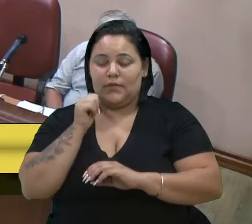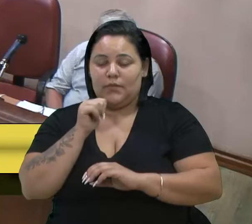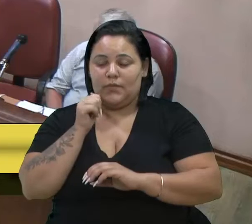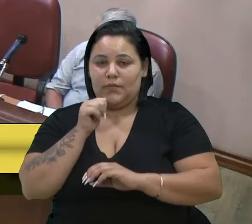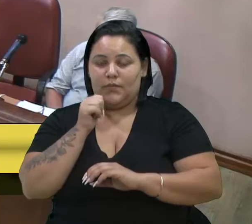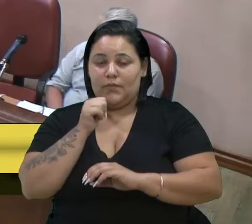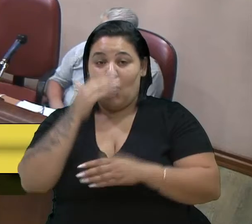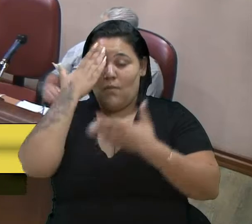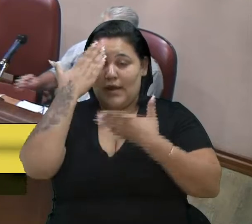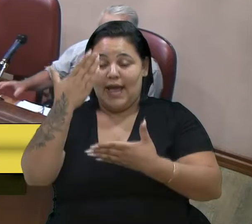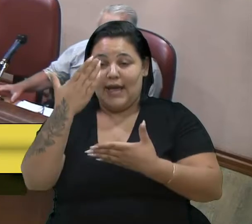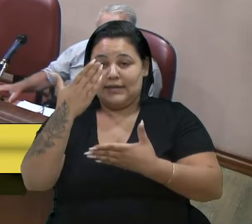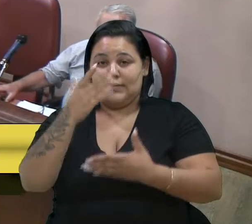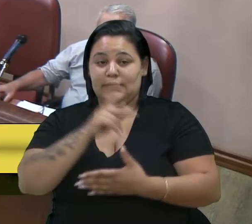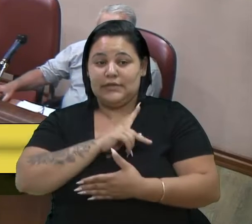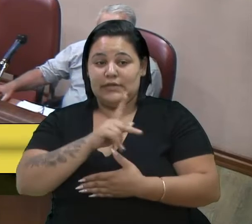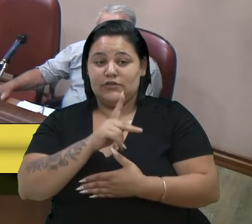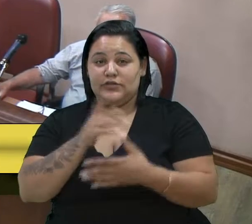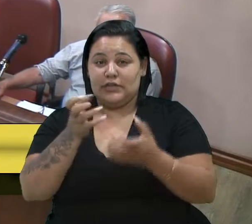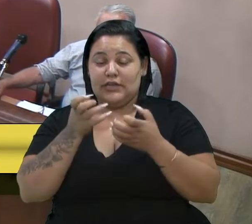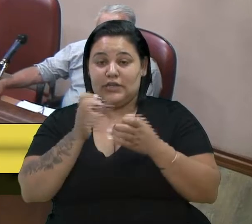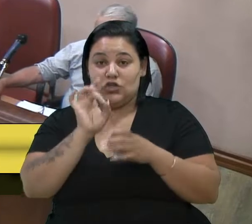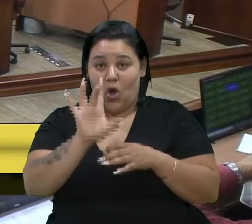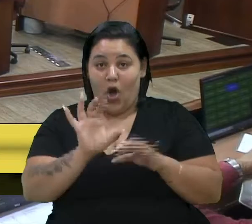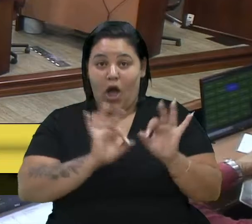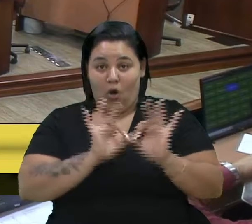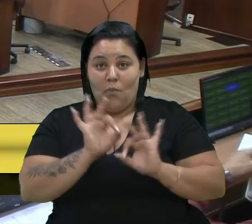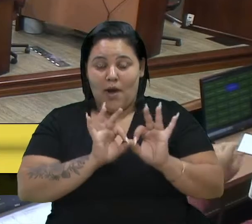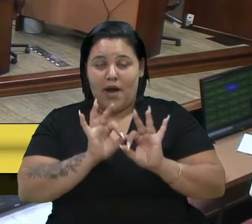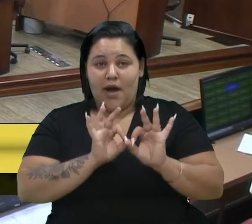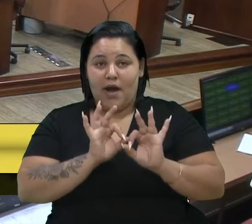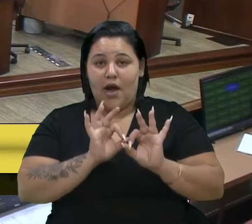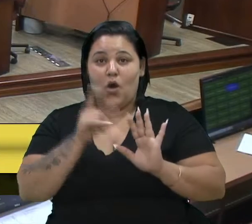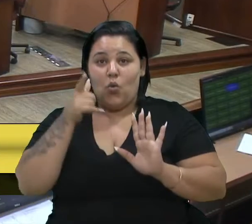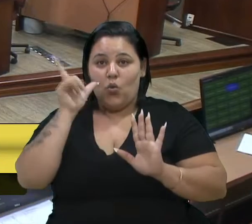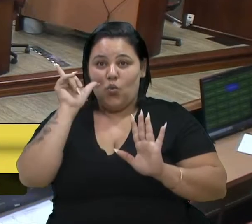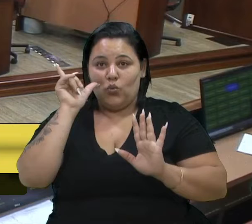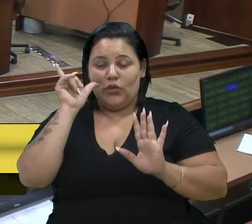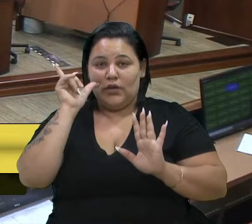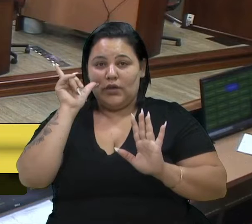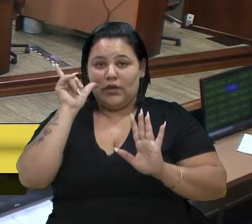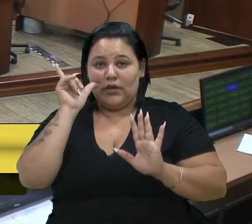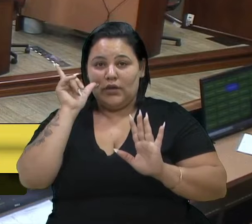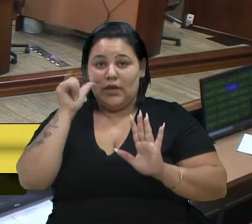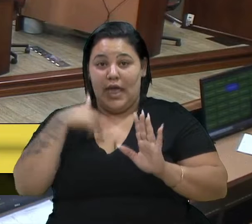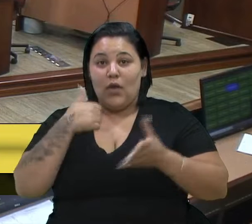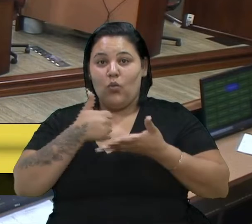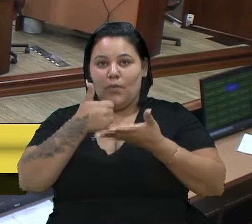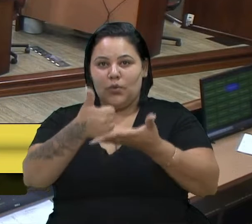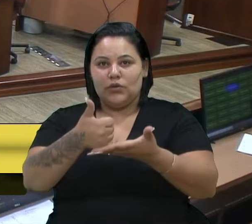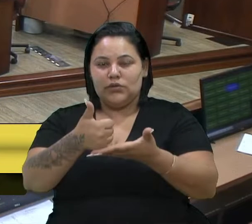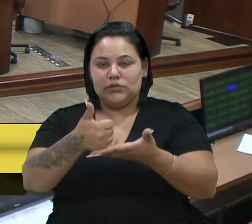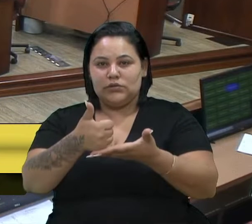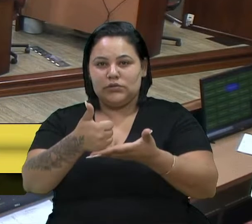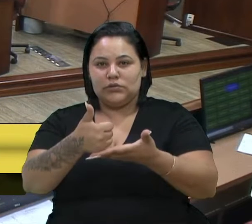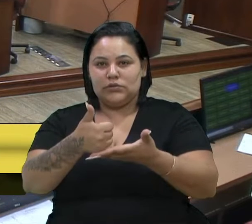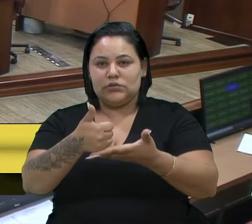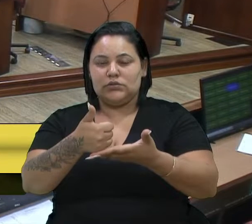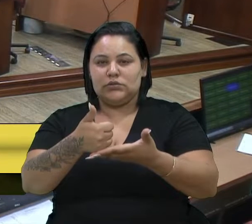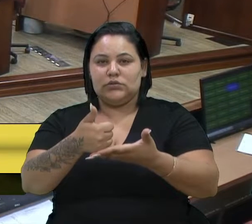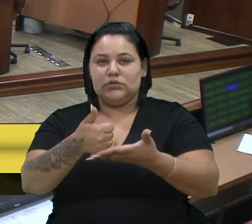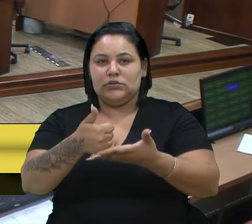Quero aqui fazer uma correção. Ontem, quando eu defendi a candidatura da nossa